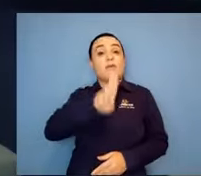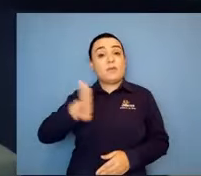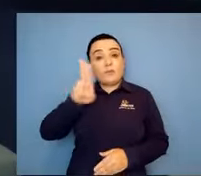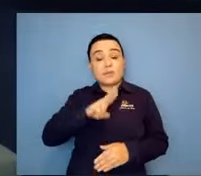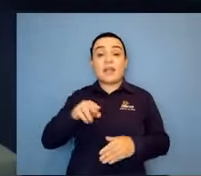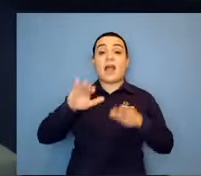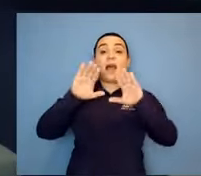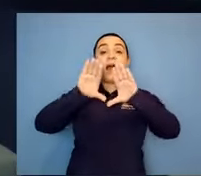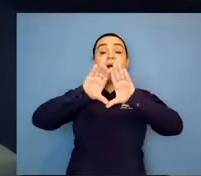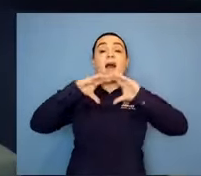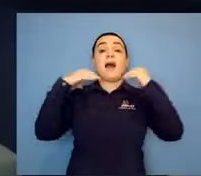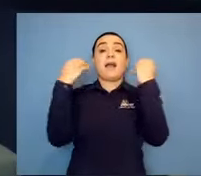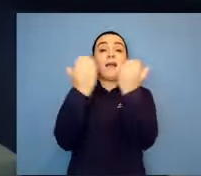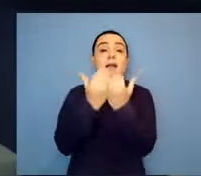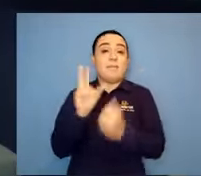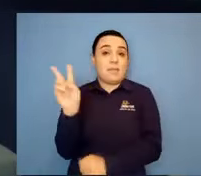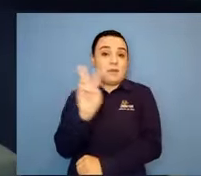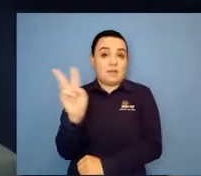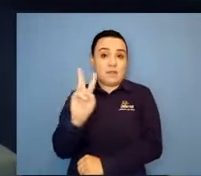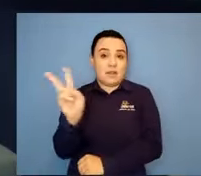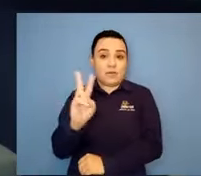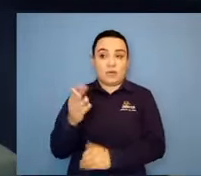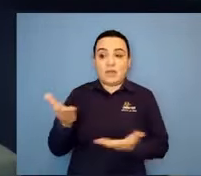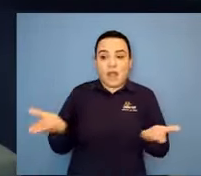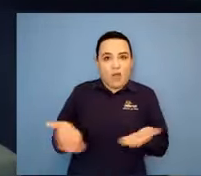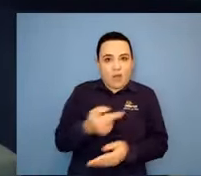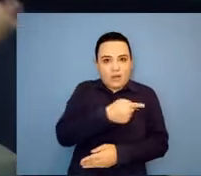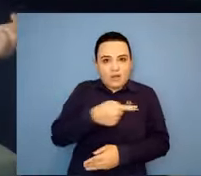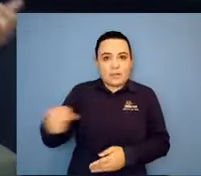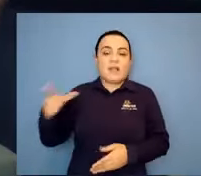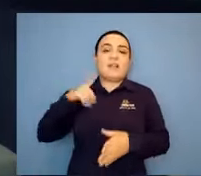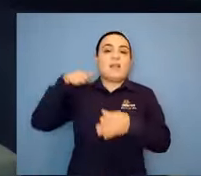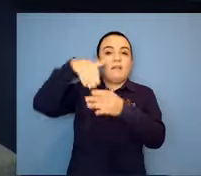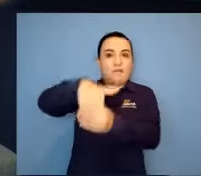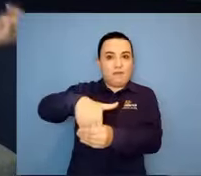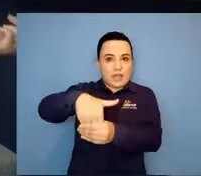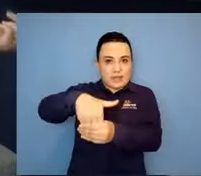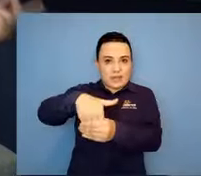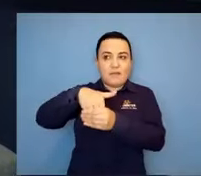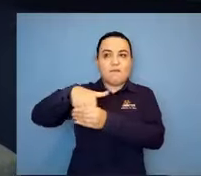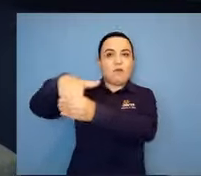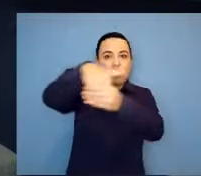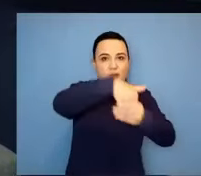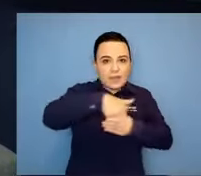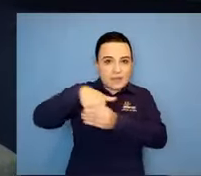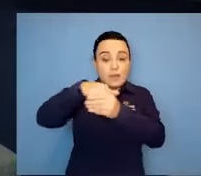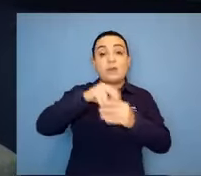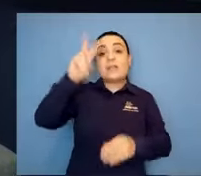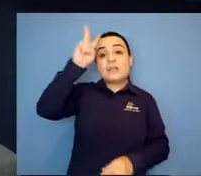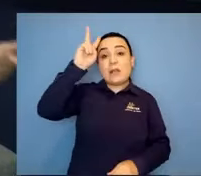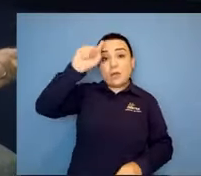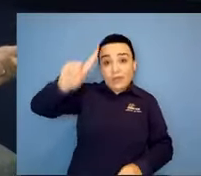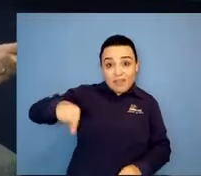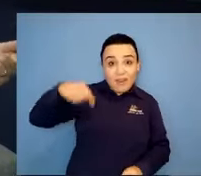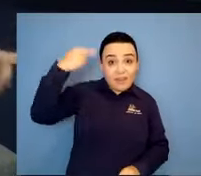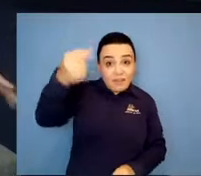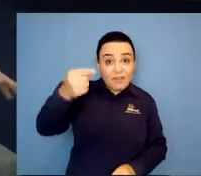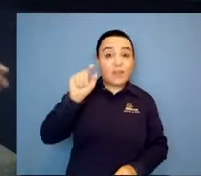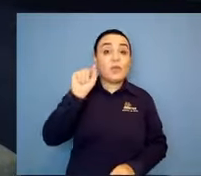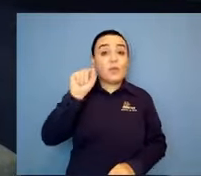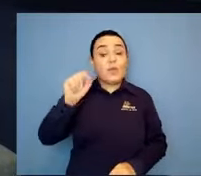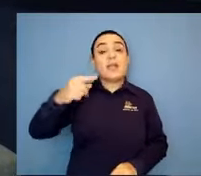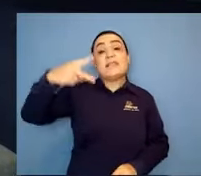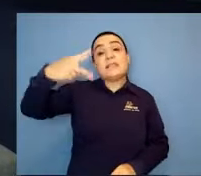Onde teve uma votação que uma vereadora propôs. E segunda-feira que vem, agora vai ser o segundo turno da votação.